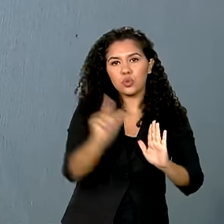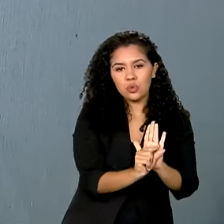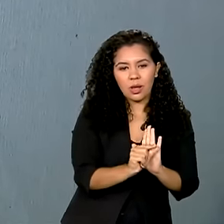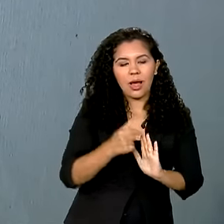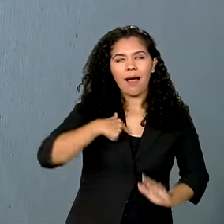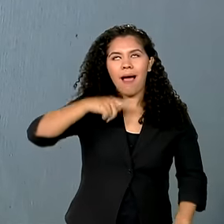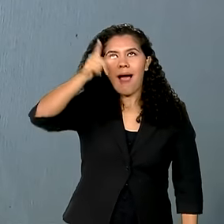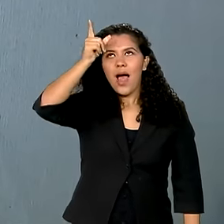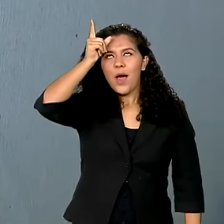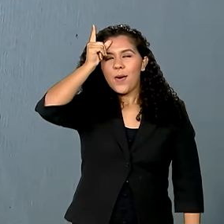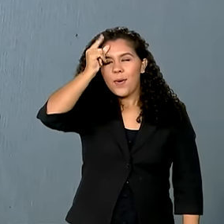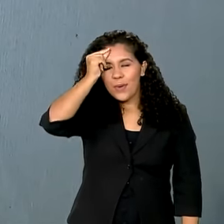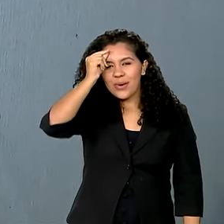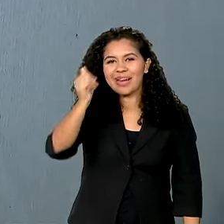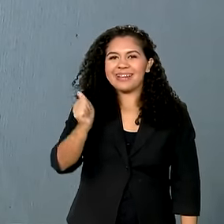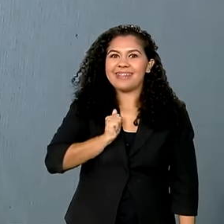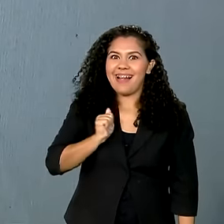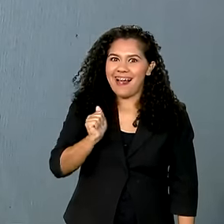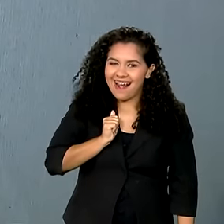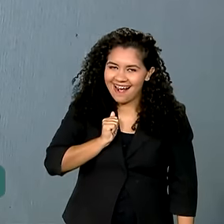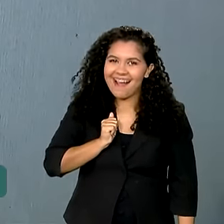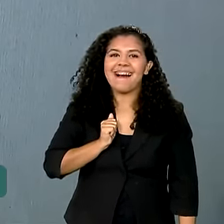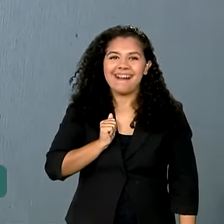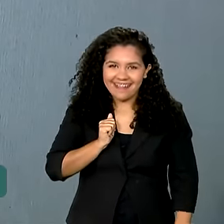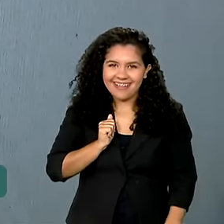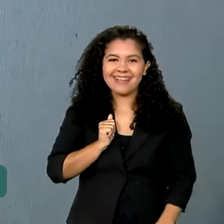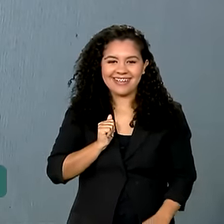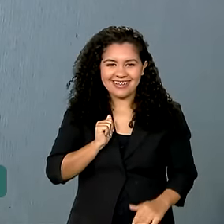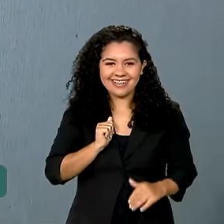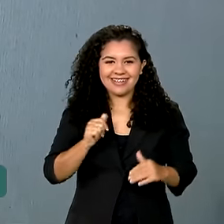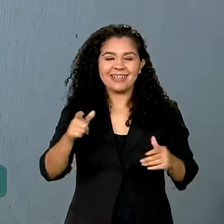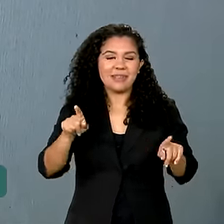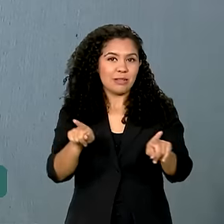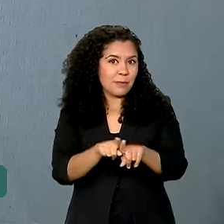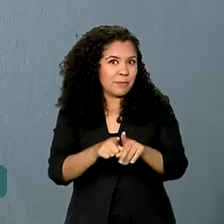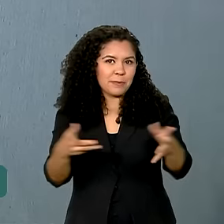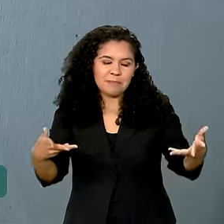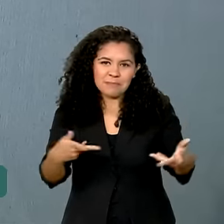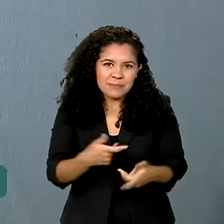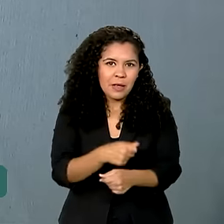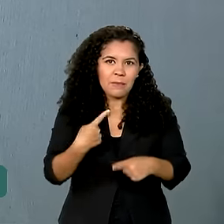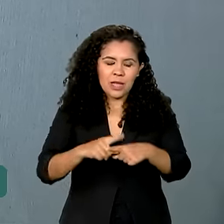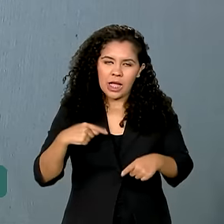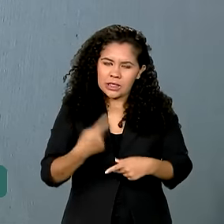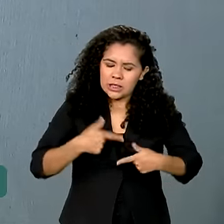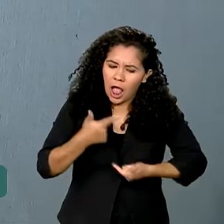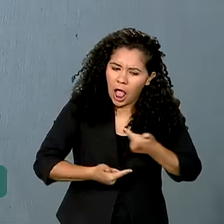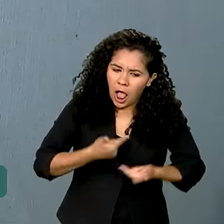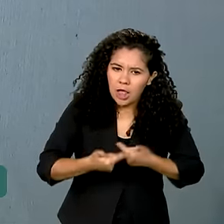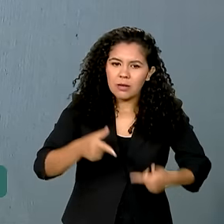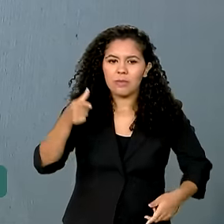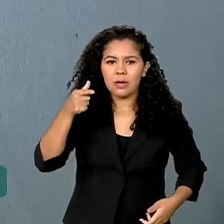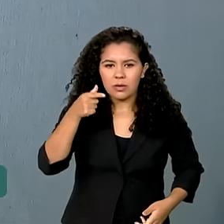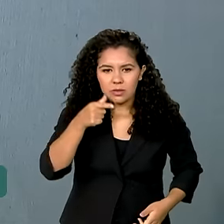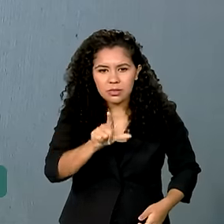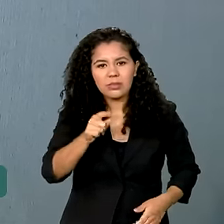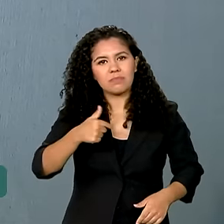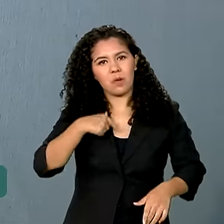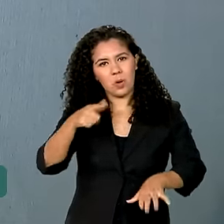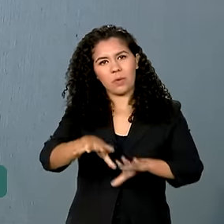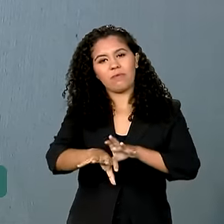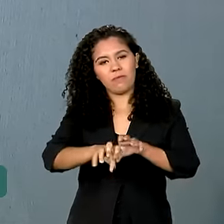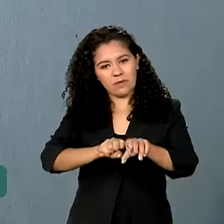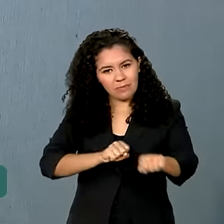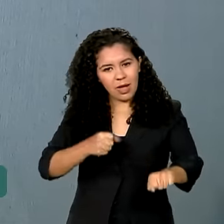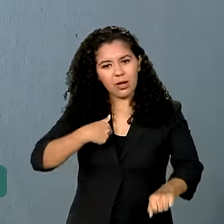a alívio e de muita glória, né? Também porque a gente ralou muito para conseguir que eu me formasse